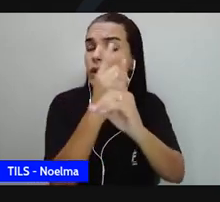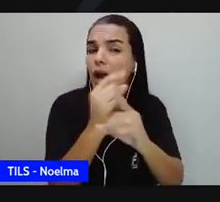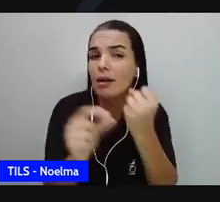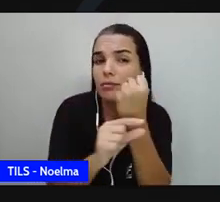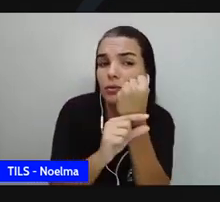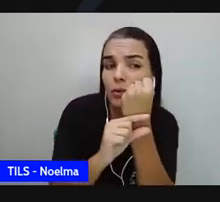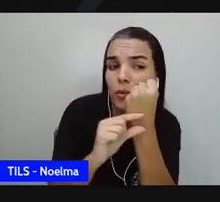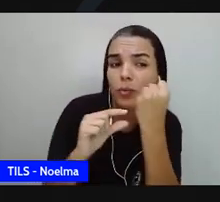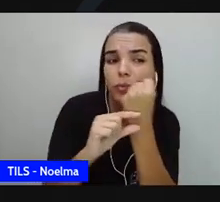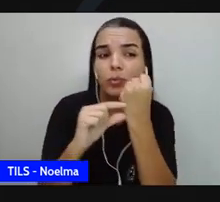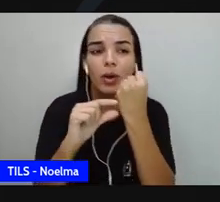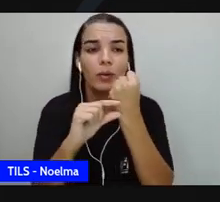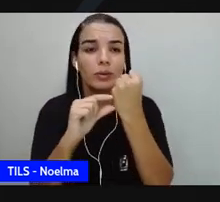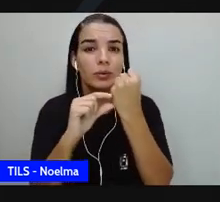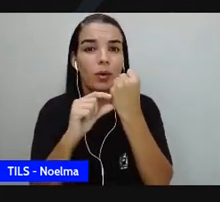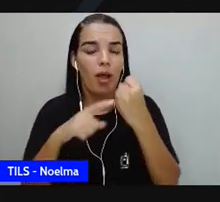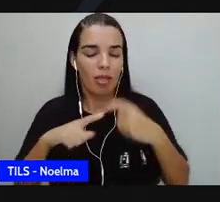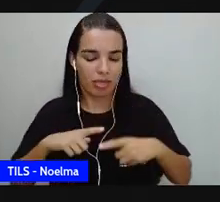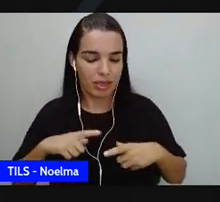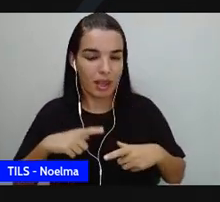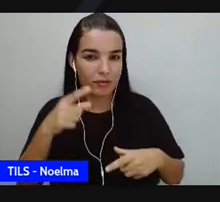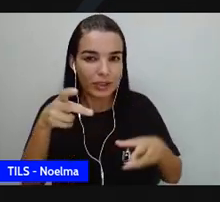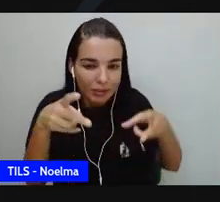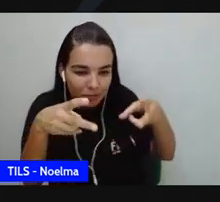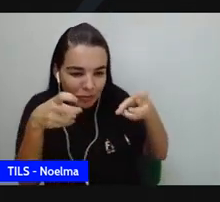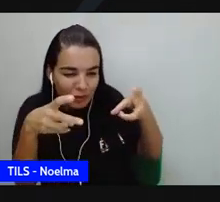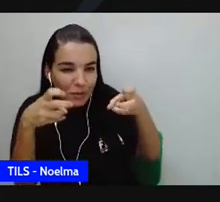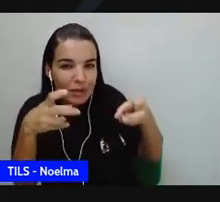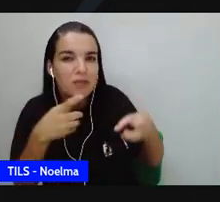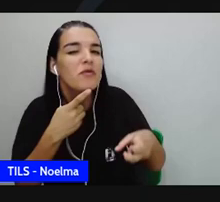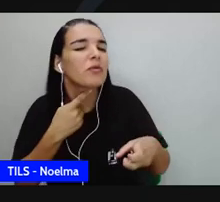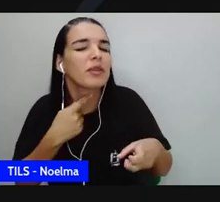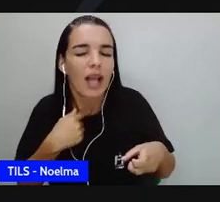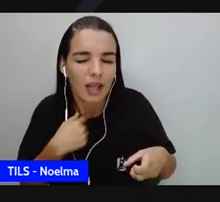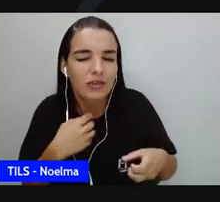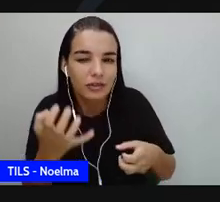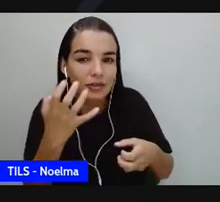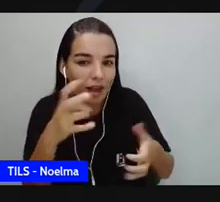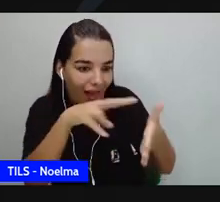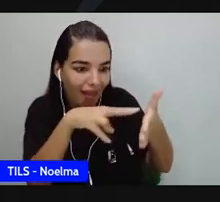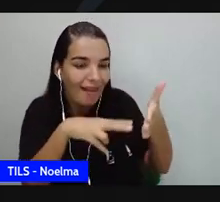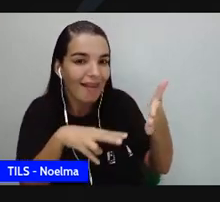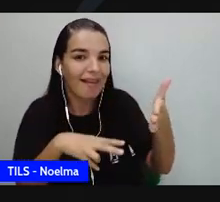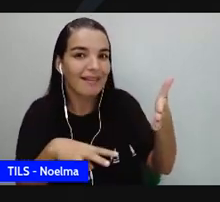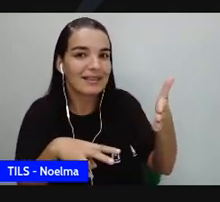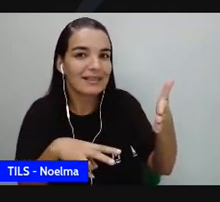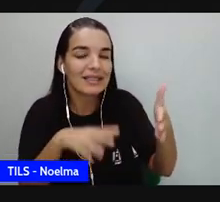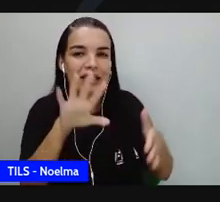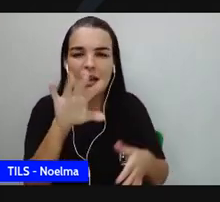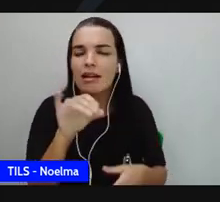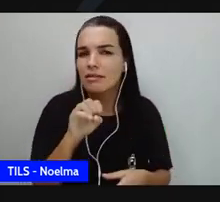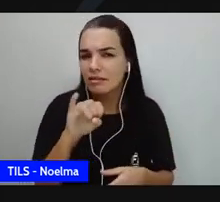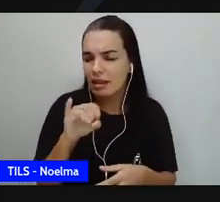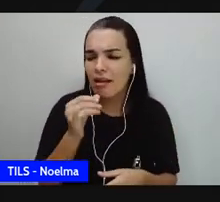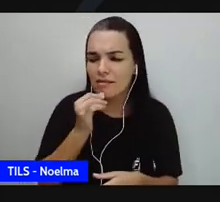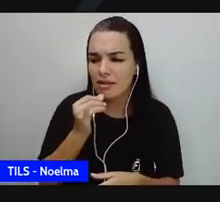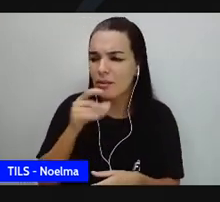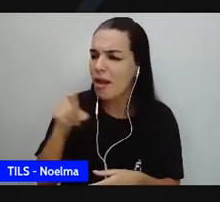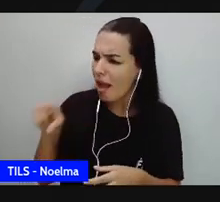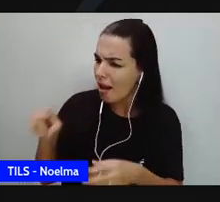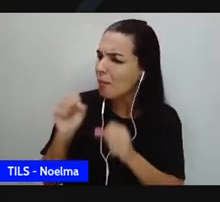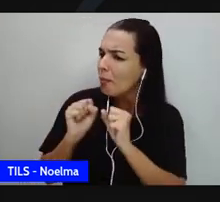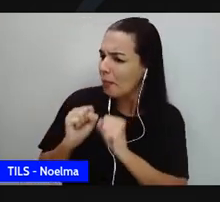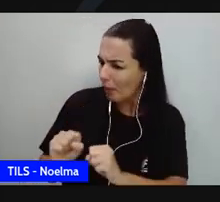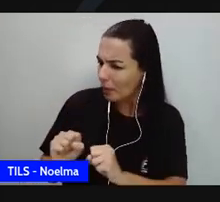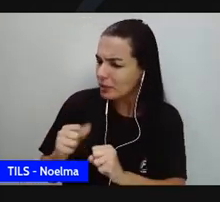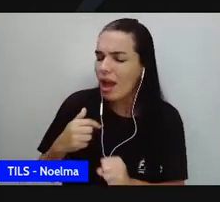conferisse identidade, que lhe chamasse a atenção. Como assim? Se ela pode, eu também posso, porque